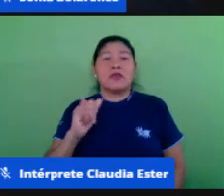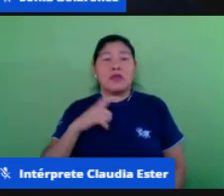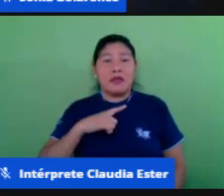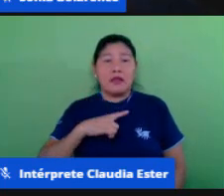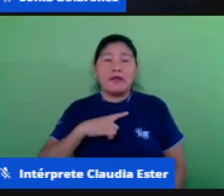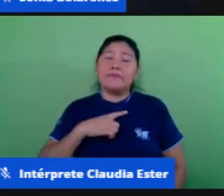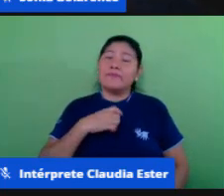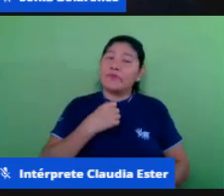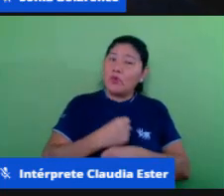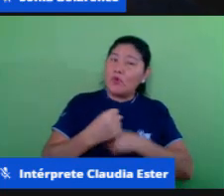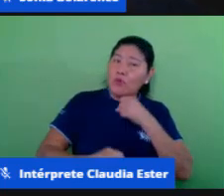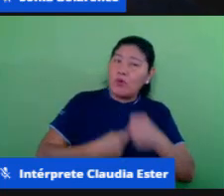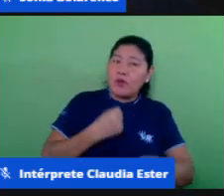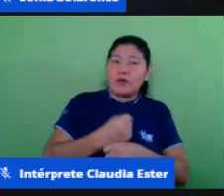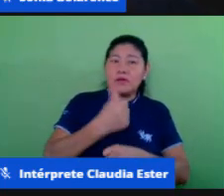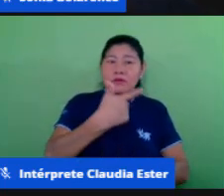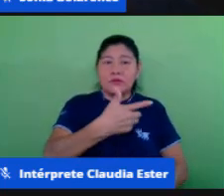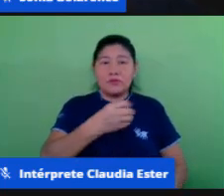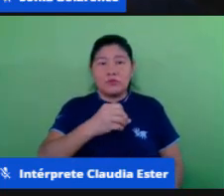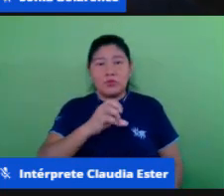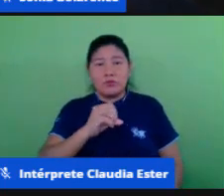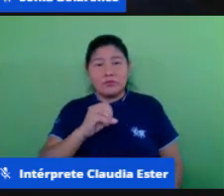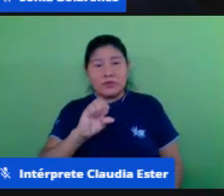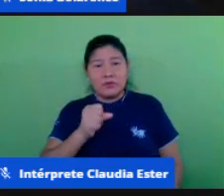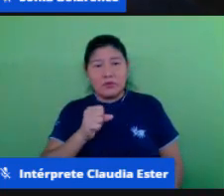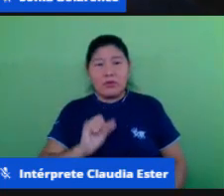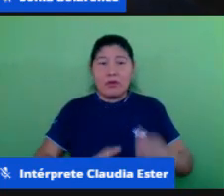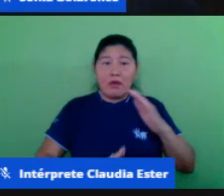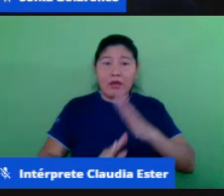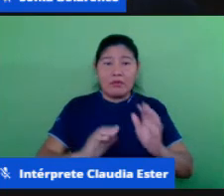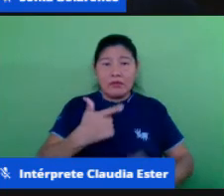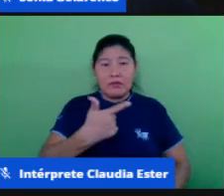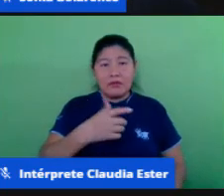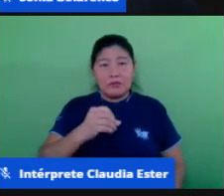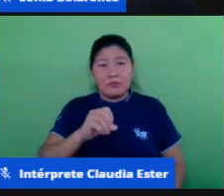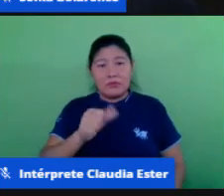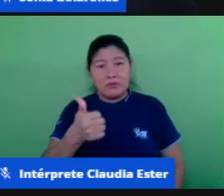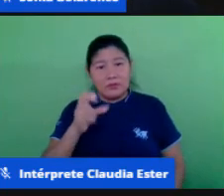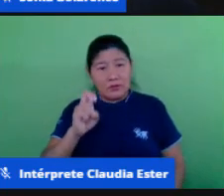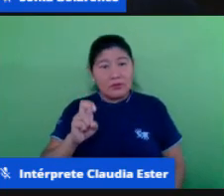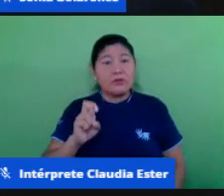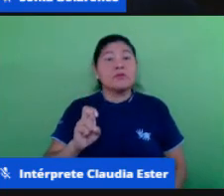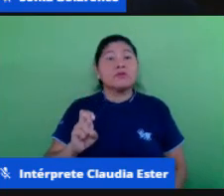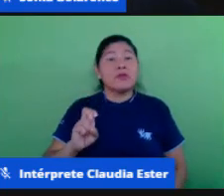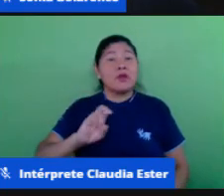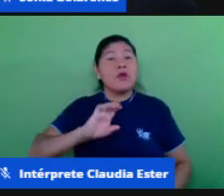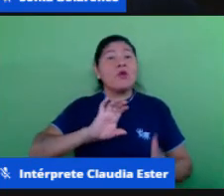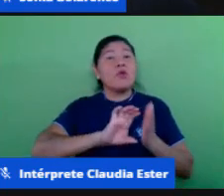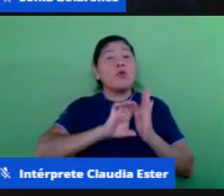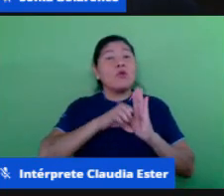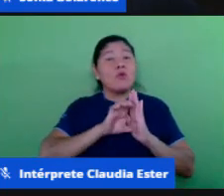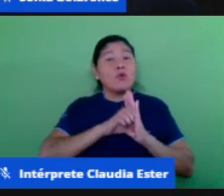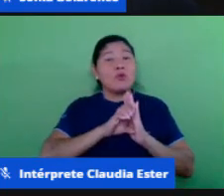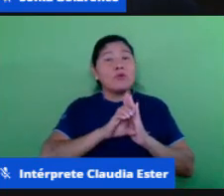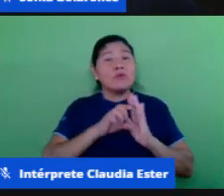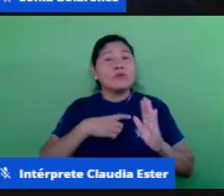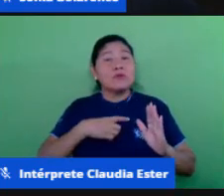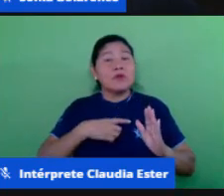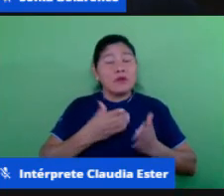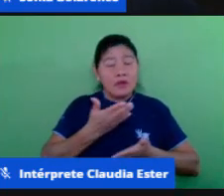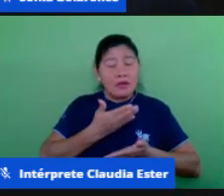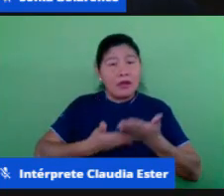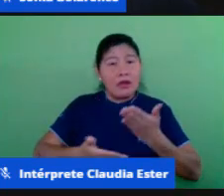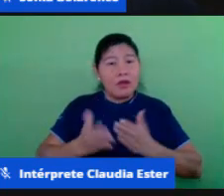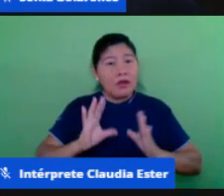24 para trazer aqui o conceito de ITICS o conjunto de conhecimentos e